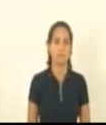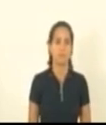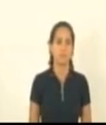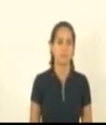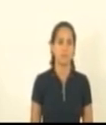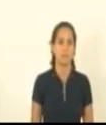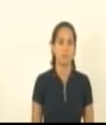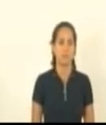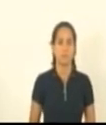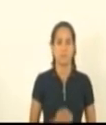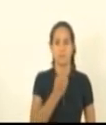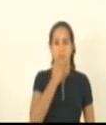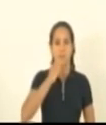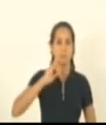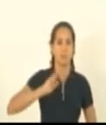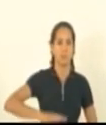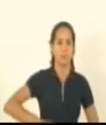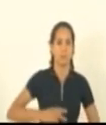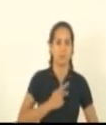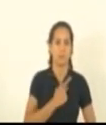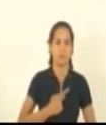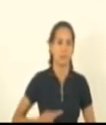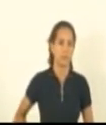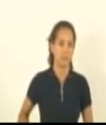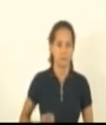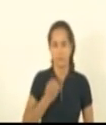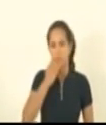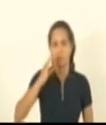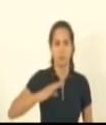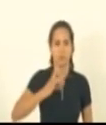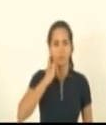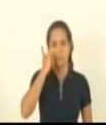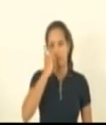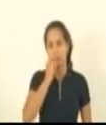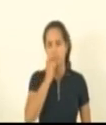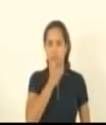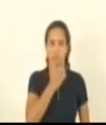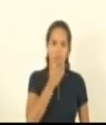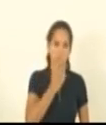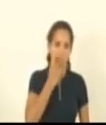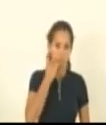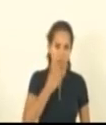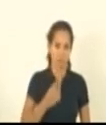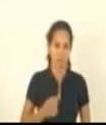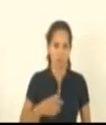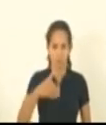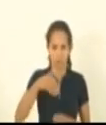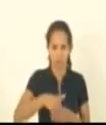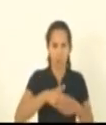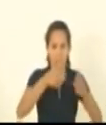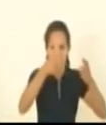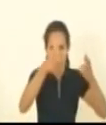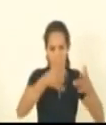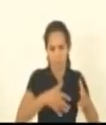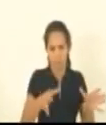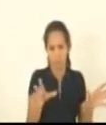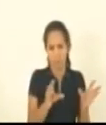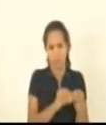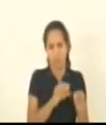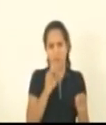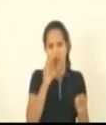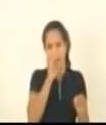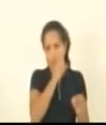boa tarde presidente boa tarde deputados deputadas fazer uma justificativa de voto bem bem rápida